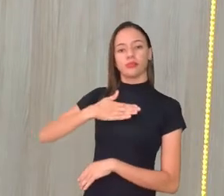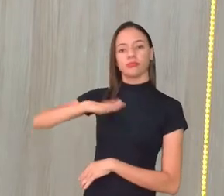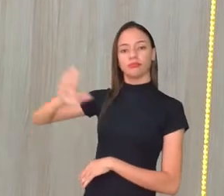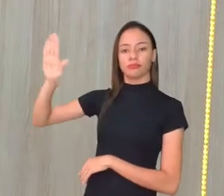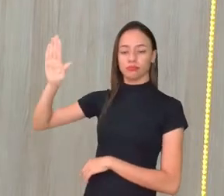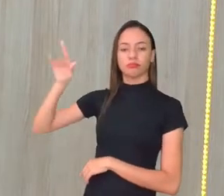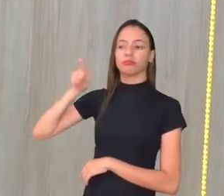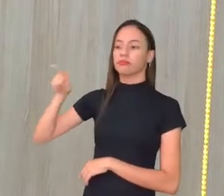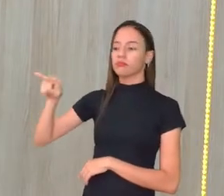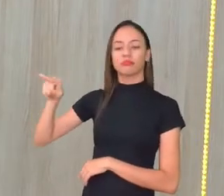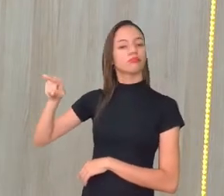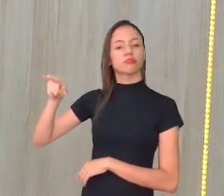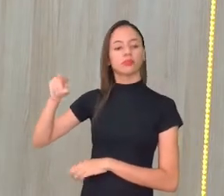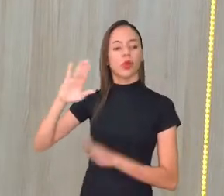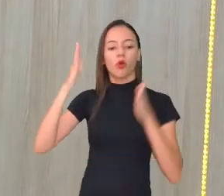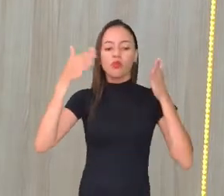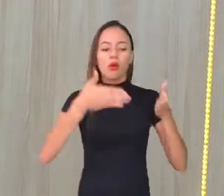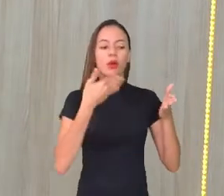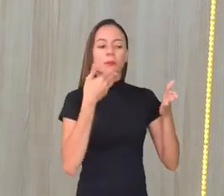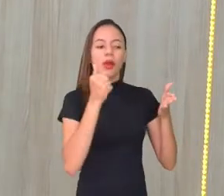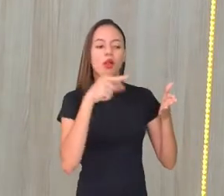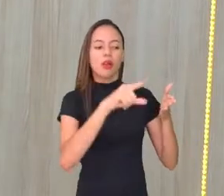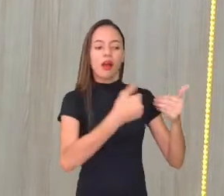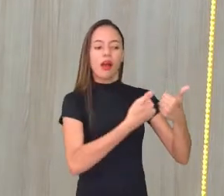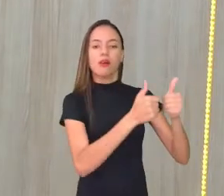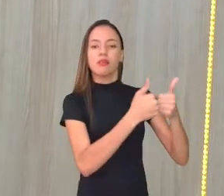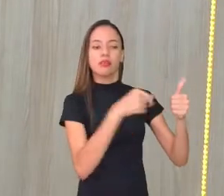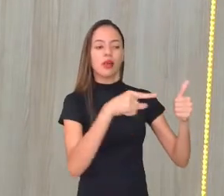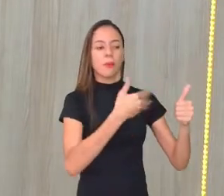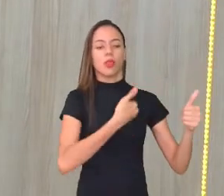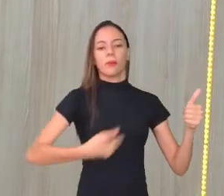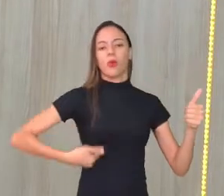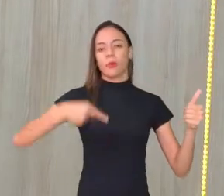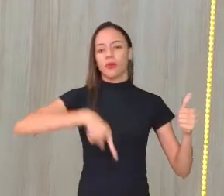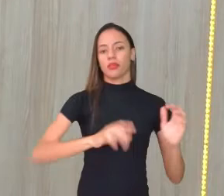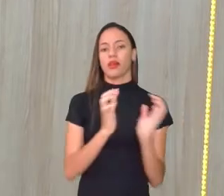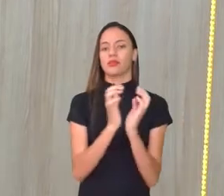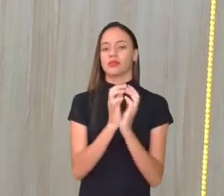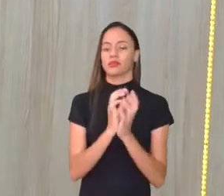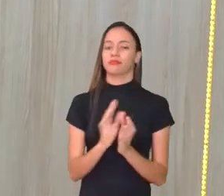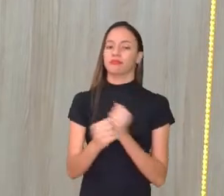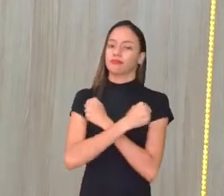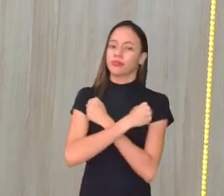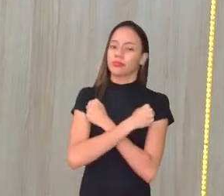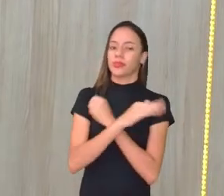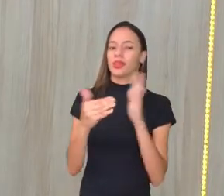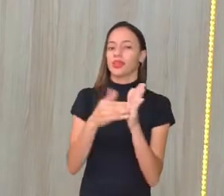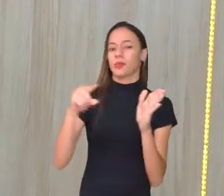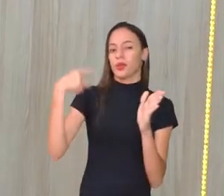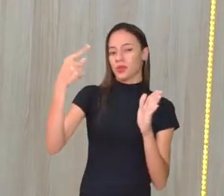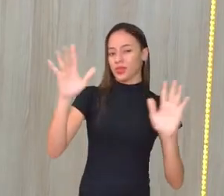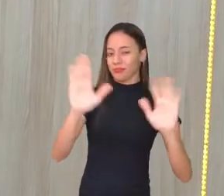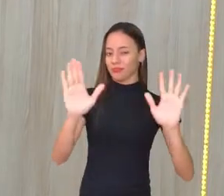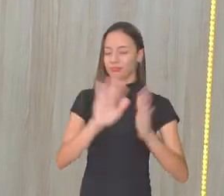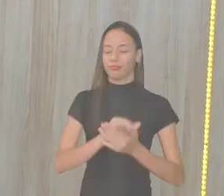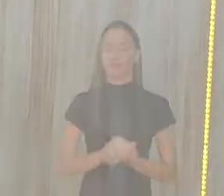olho nessa melhoria do transporte público de nossa cidade. Um abraço. Até a nossa próxima aula.